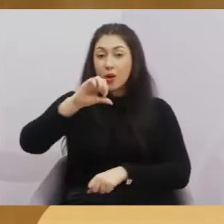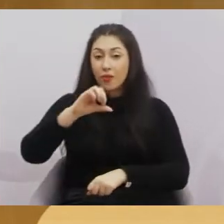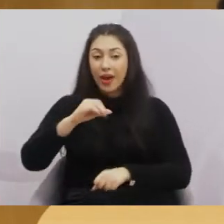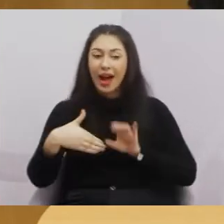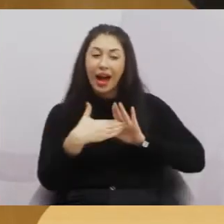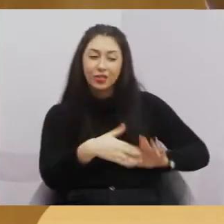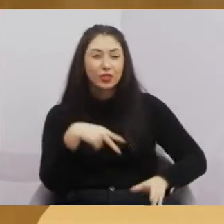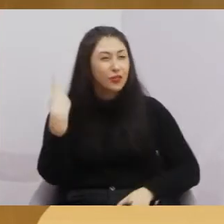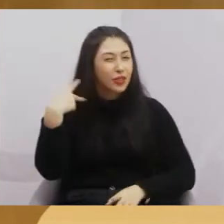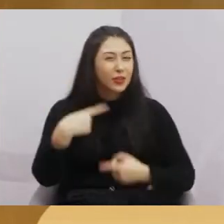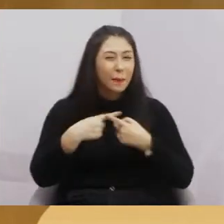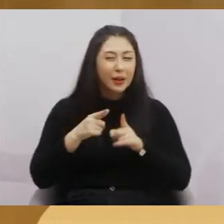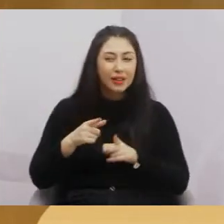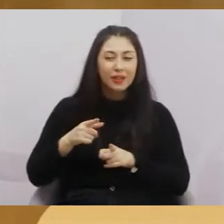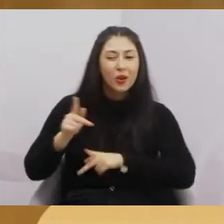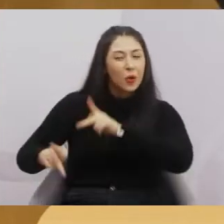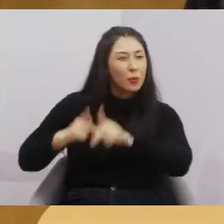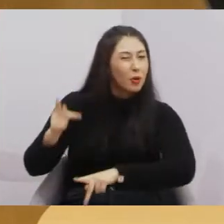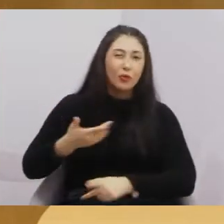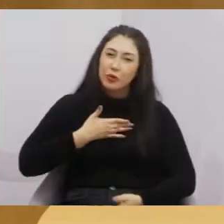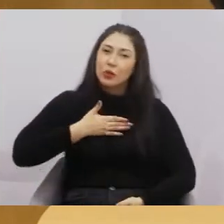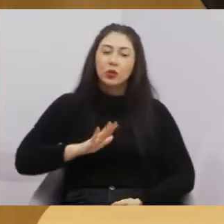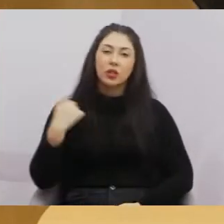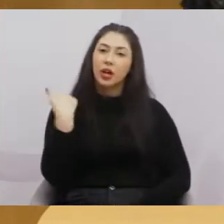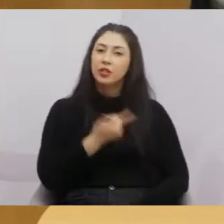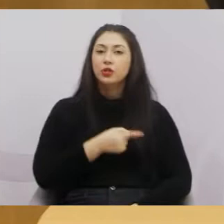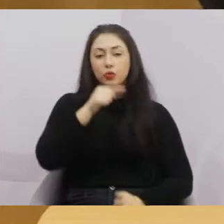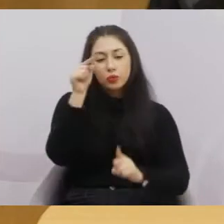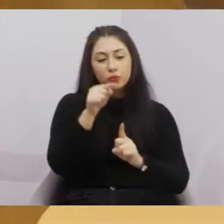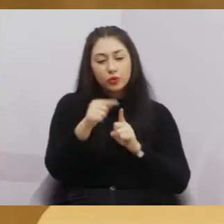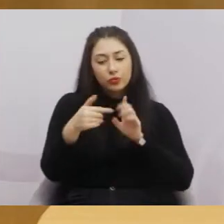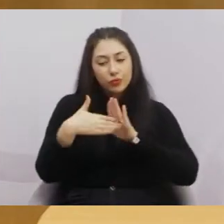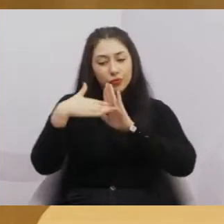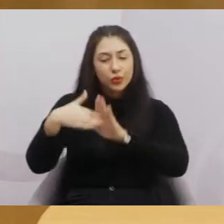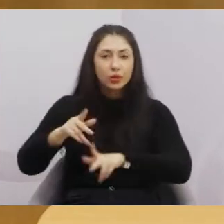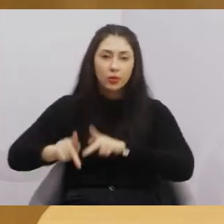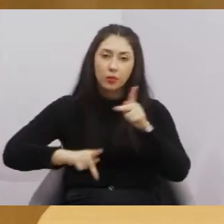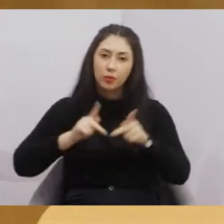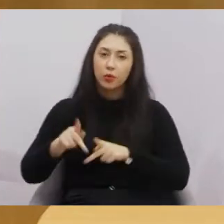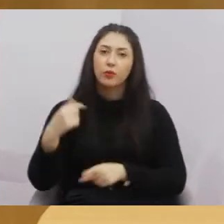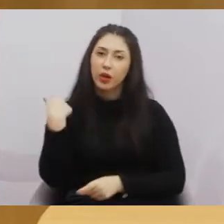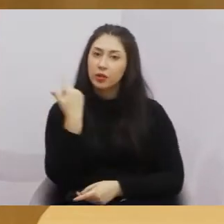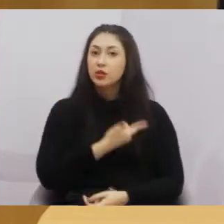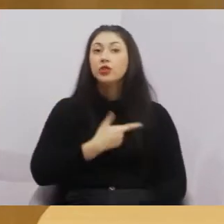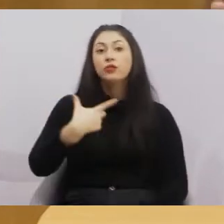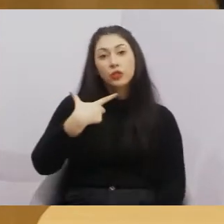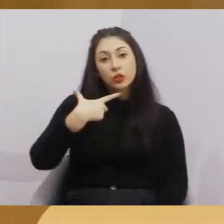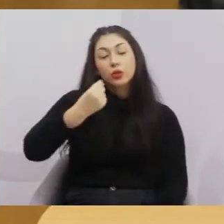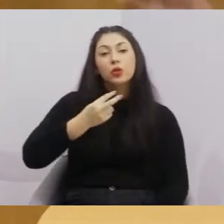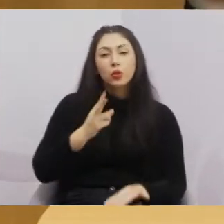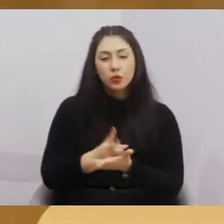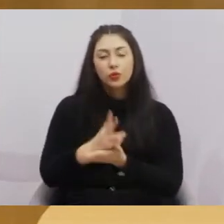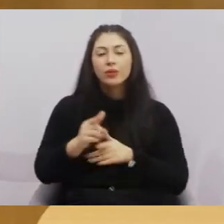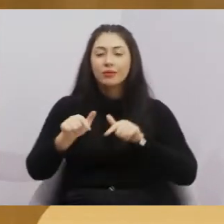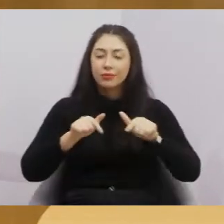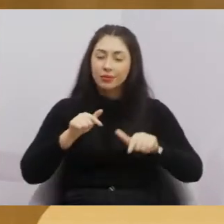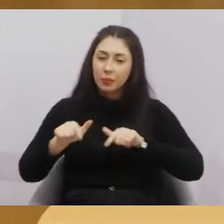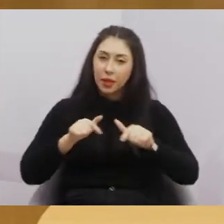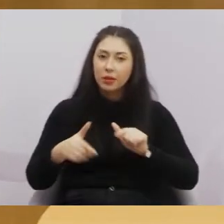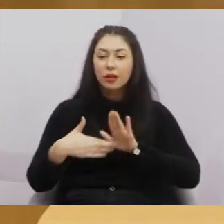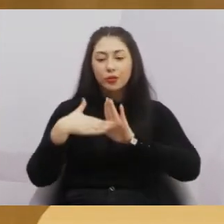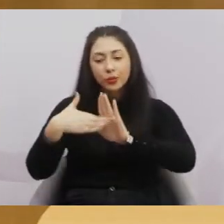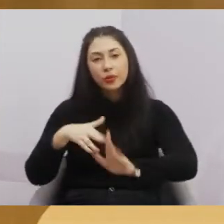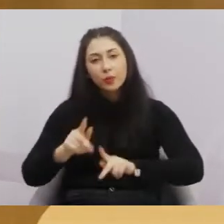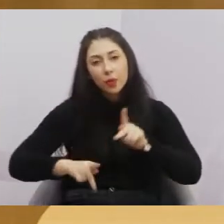vereadores, mas não vai atender o povo. E nós estamos aqui para trabalhar para o povo, e é dessa forma que a gente foi eleito para continuar trabalhando e defendendo